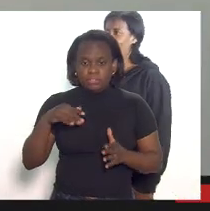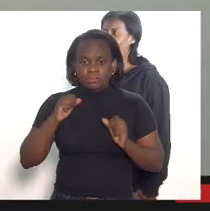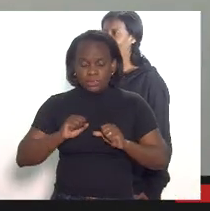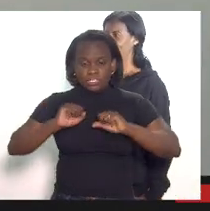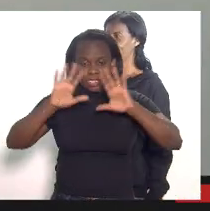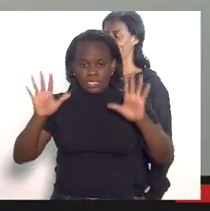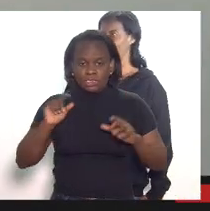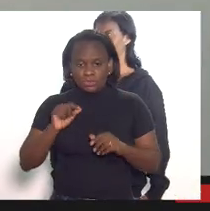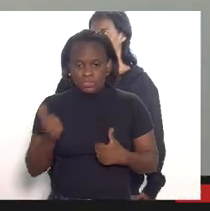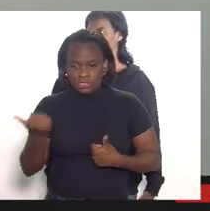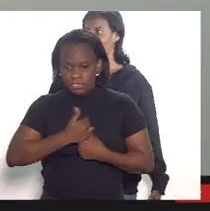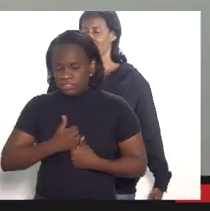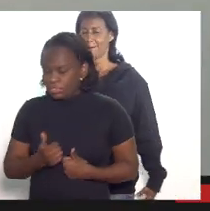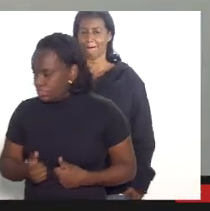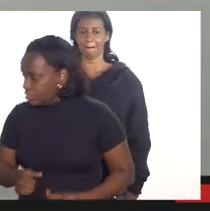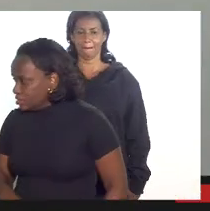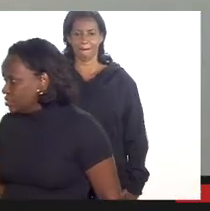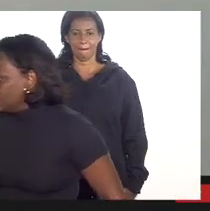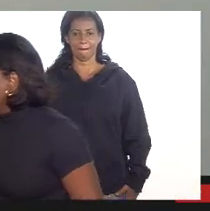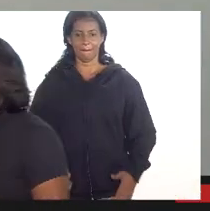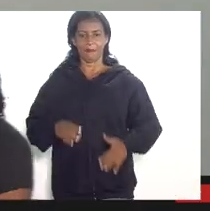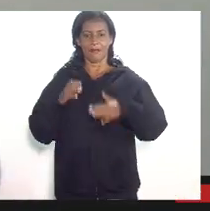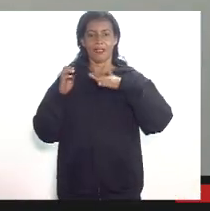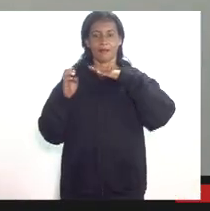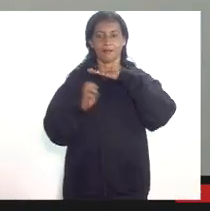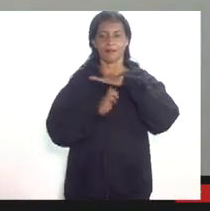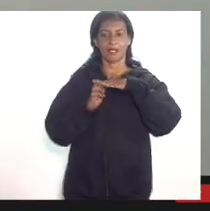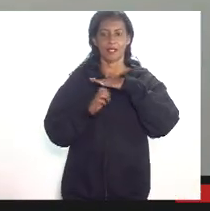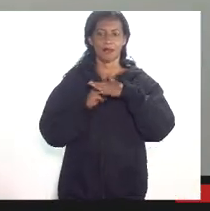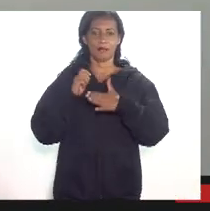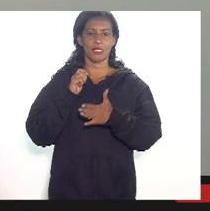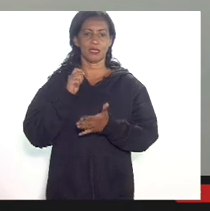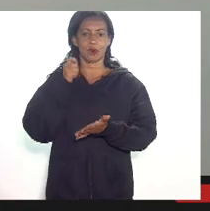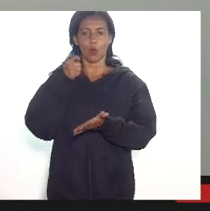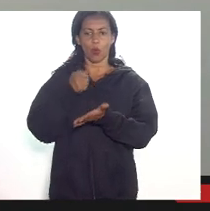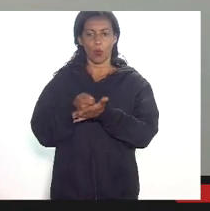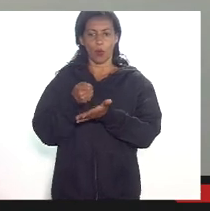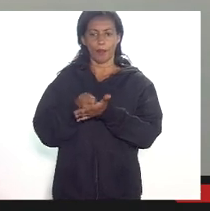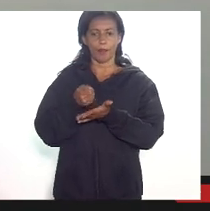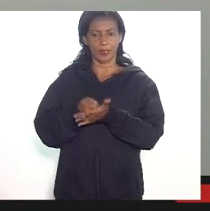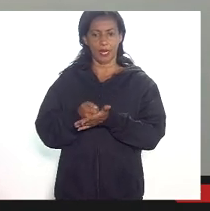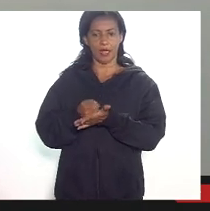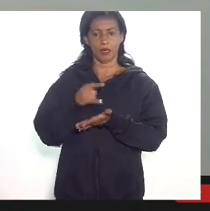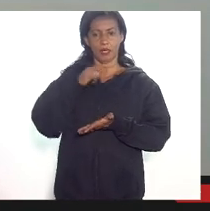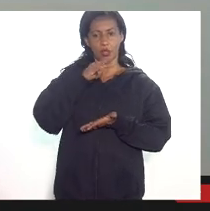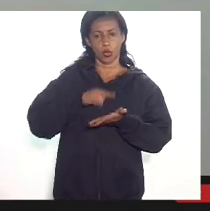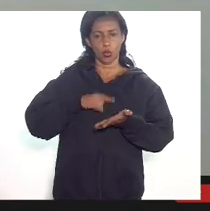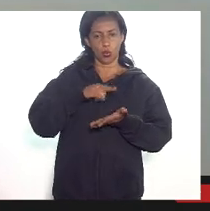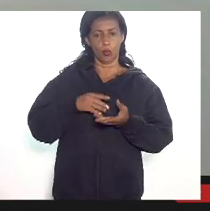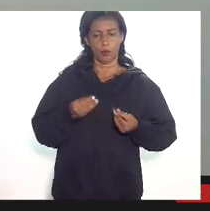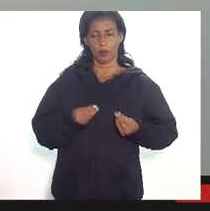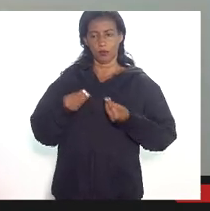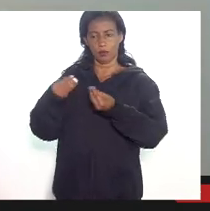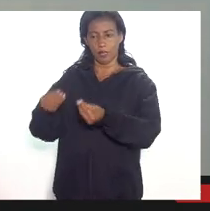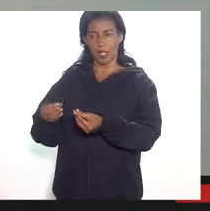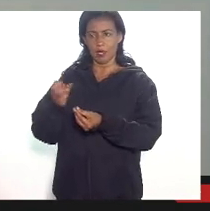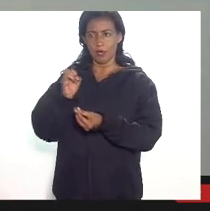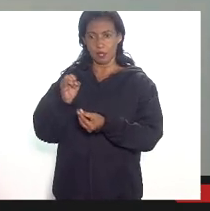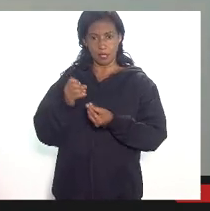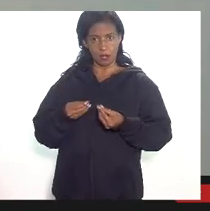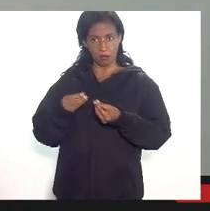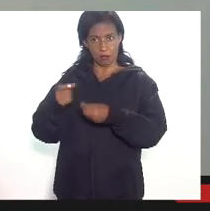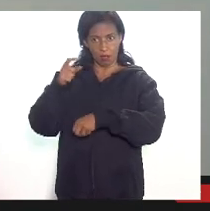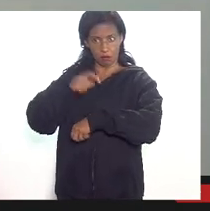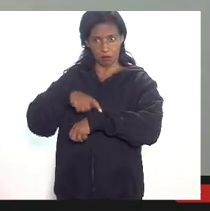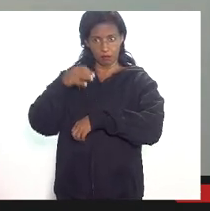claro que obrigação acessória as empresas são obrigadas a entregar e quando não entregam elas são autuadas com autos de infração de obrigações acessórias